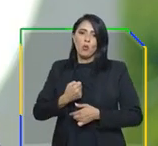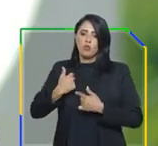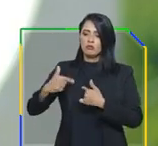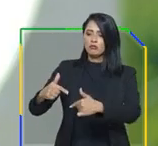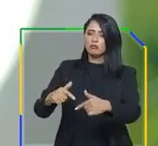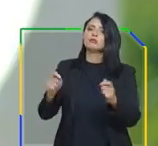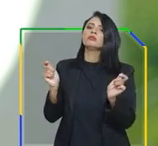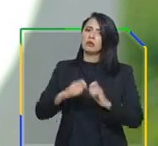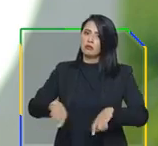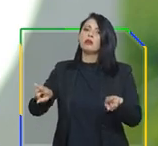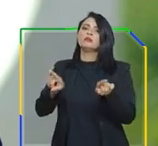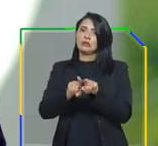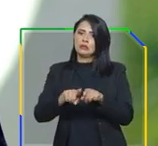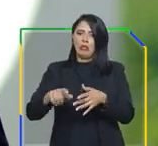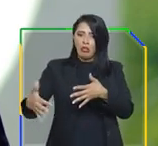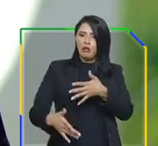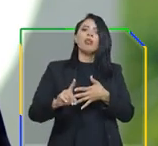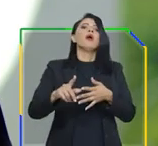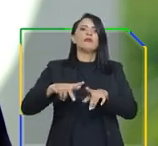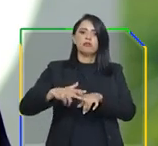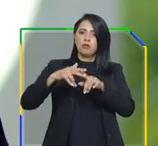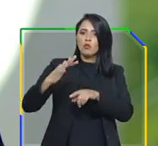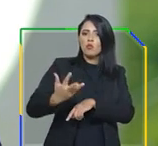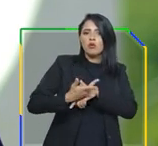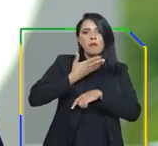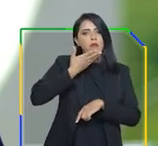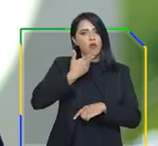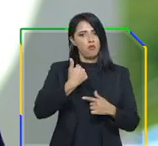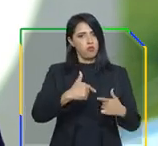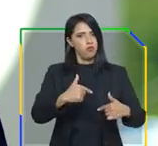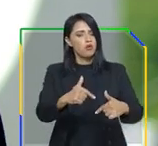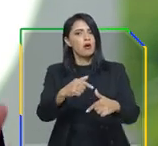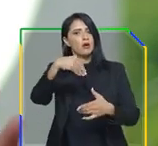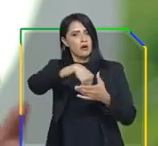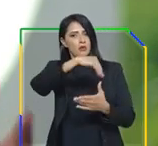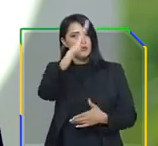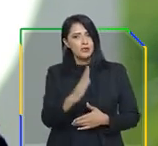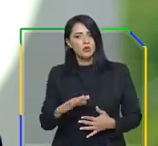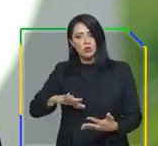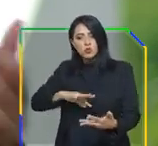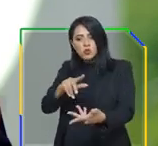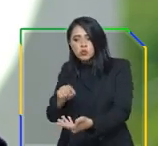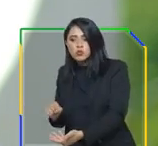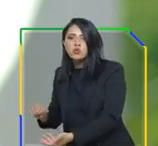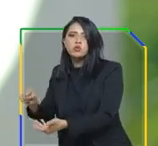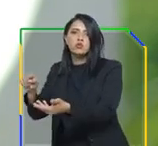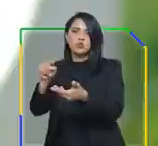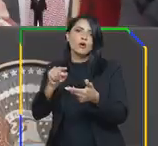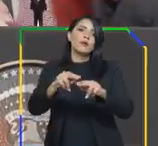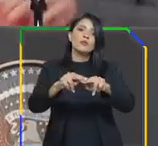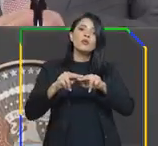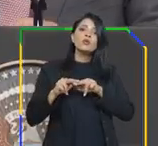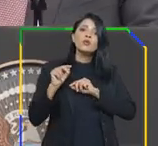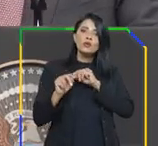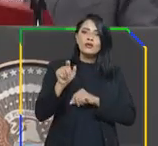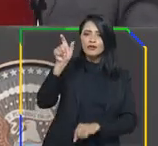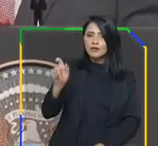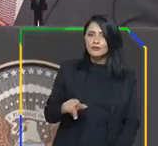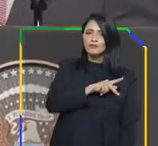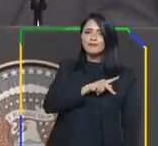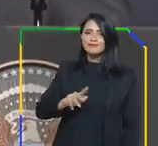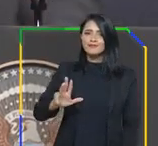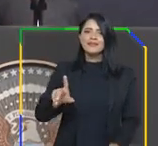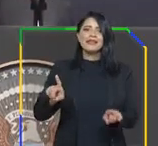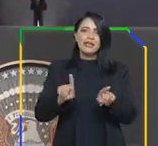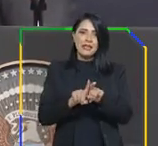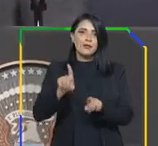É preciso lutar contra a precarização do trabalho do Brasil e em todas as partes do mundo. Por isso, o